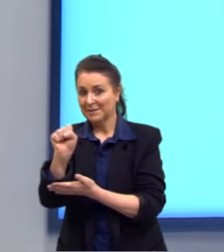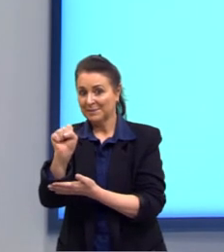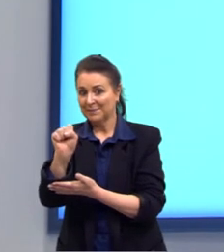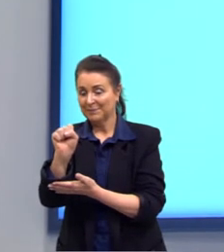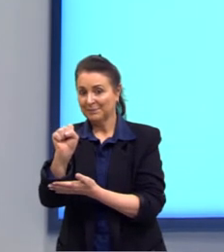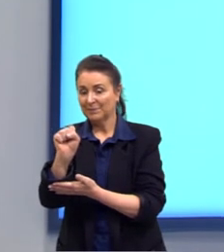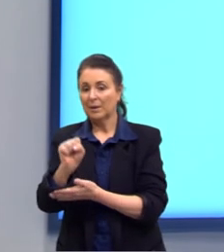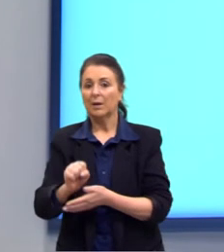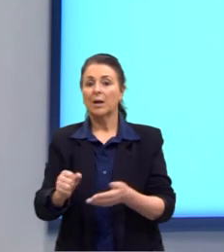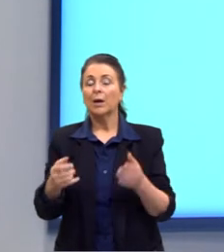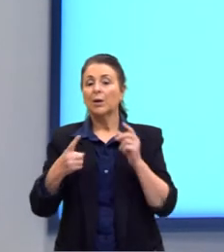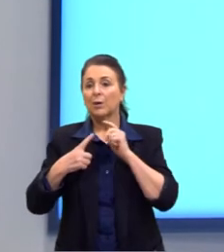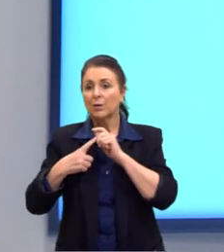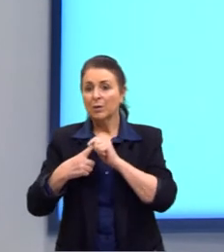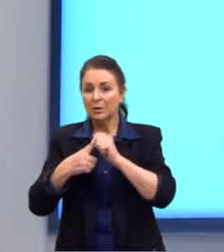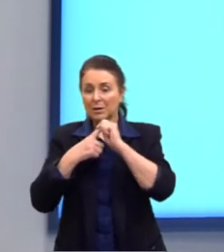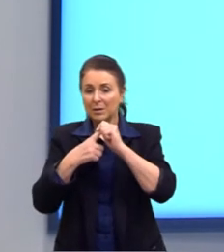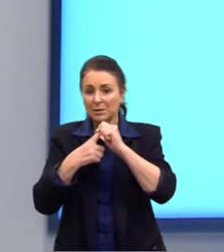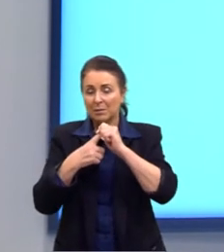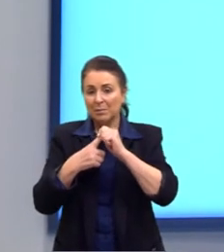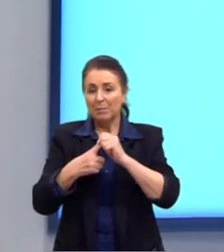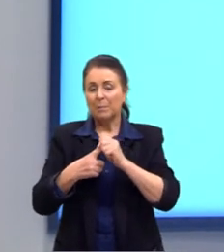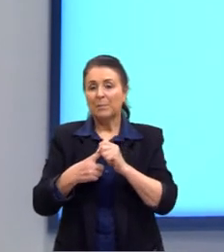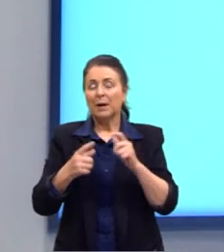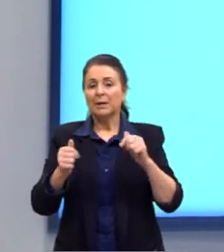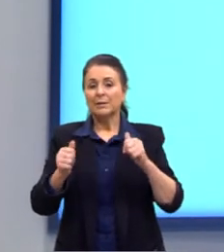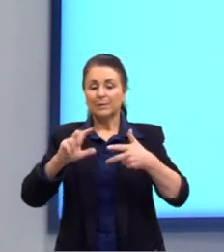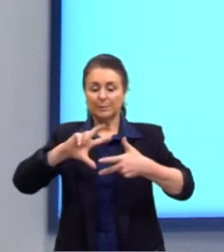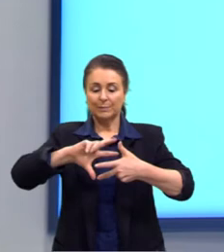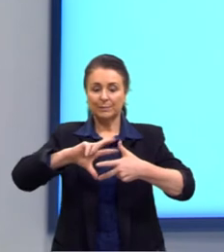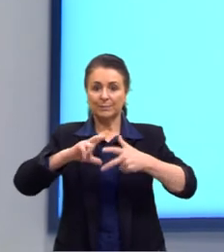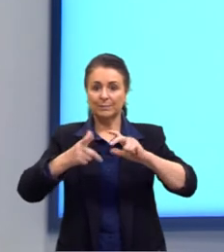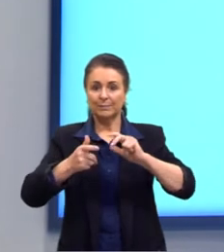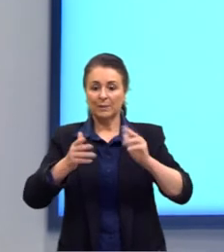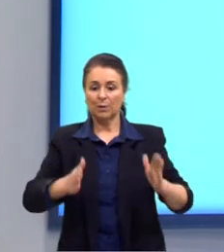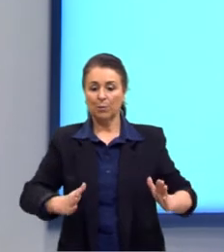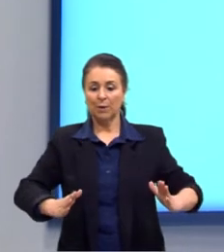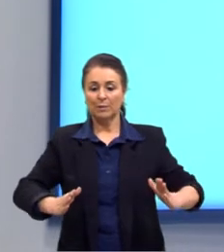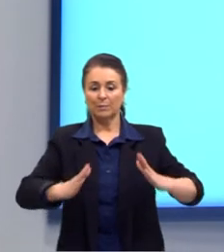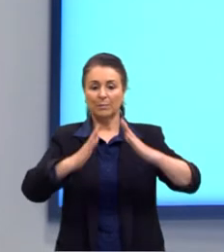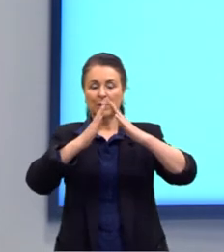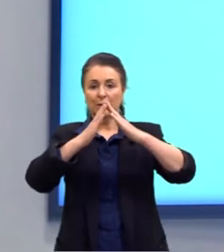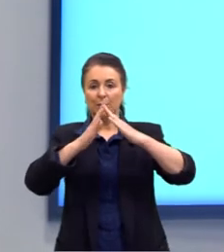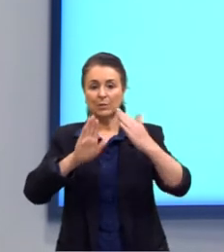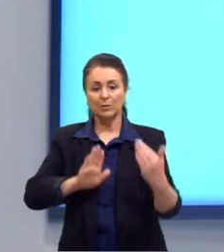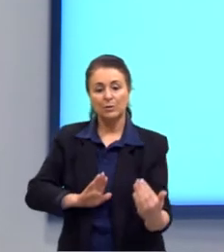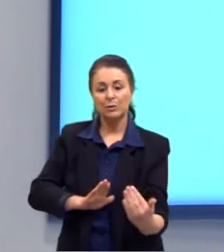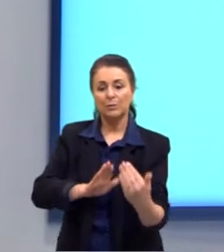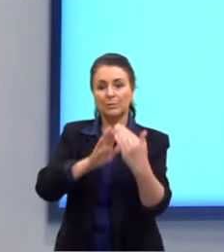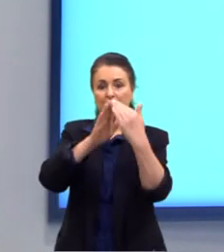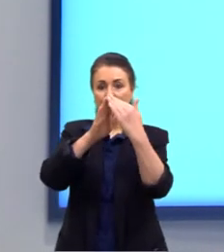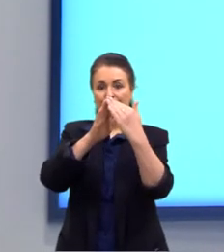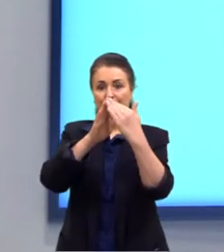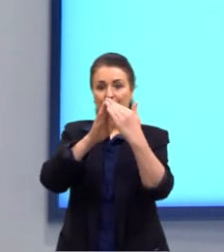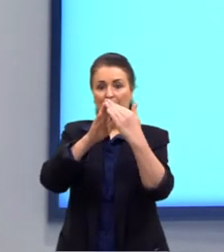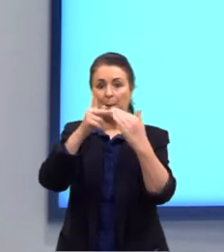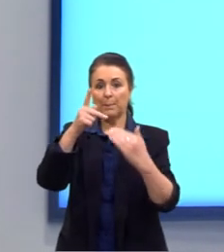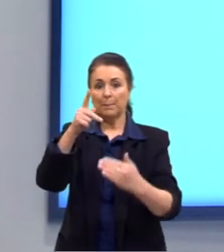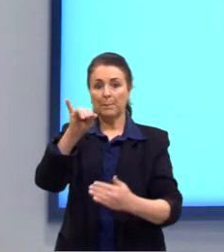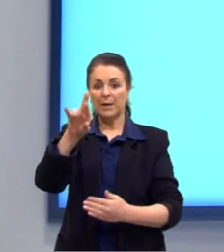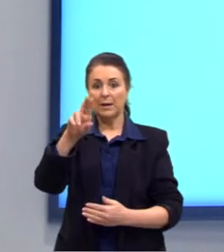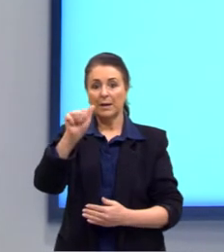Os principais poliedros são as pirâmides e os prismas. Existem pirâmides de base